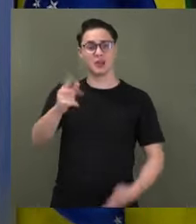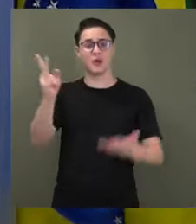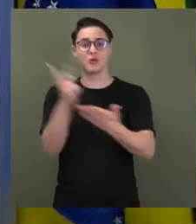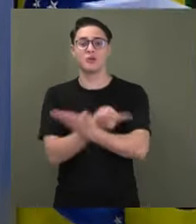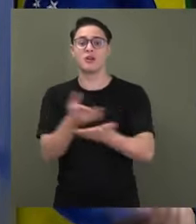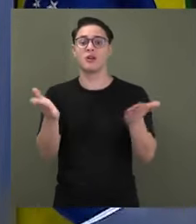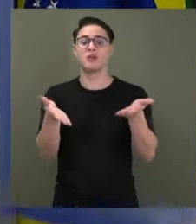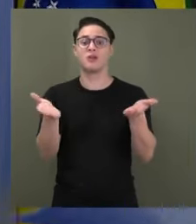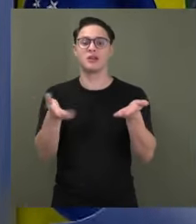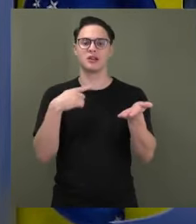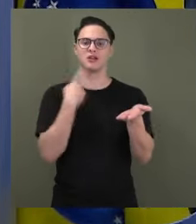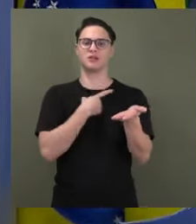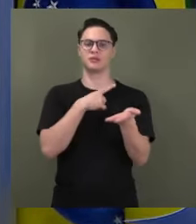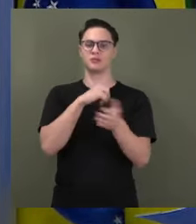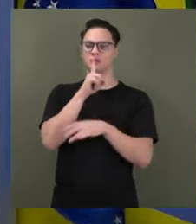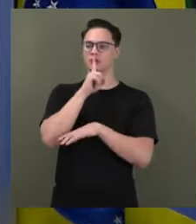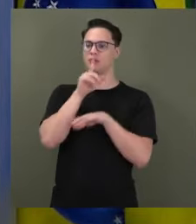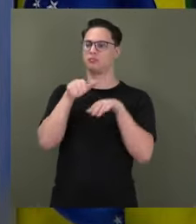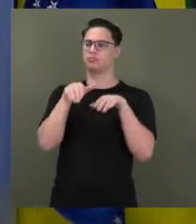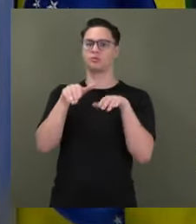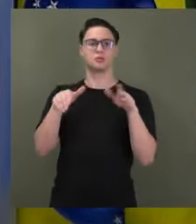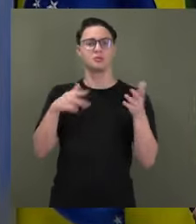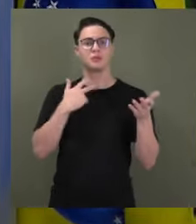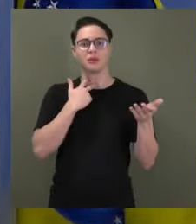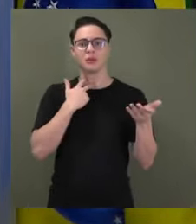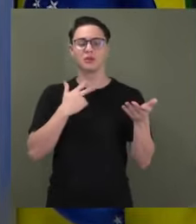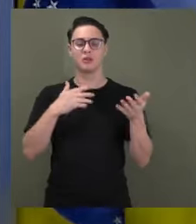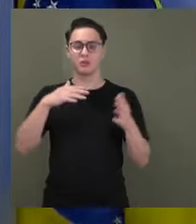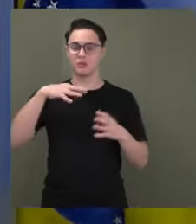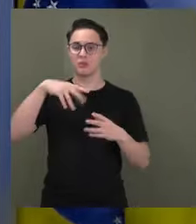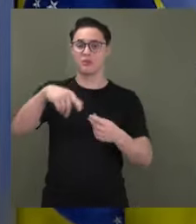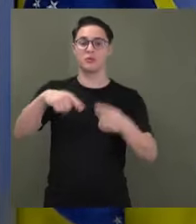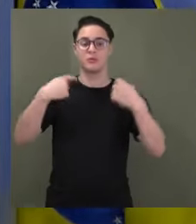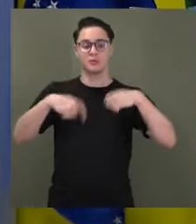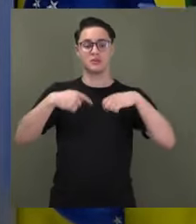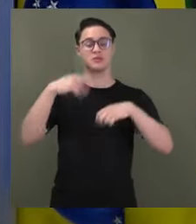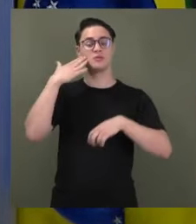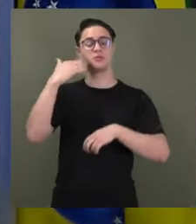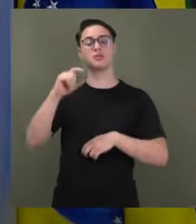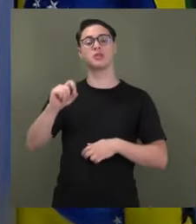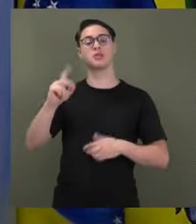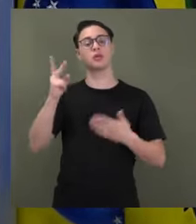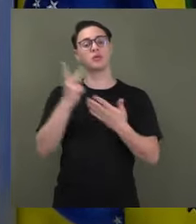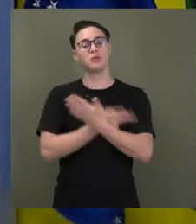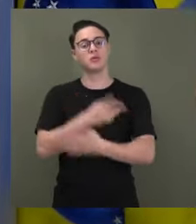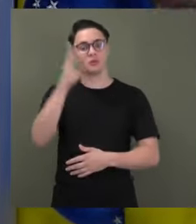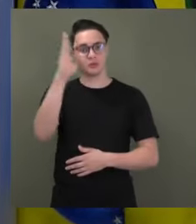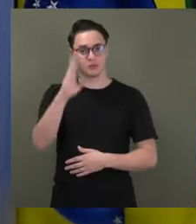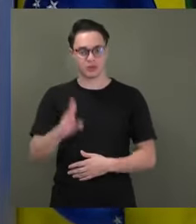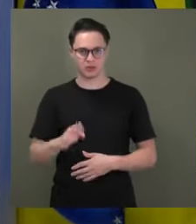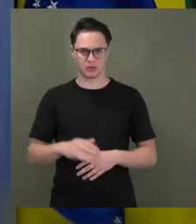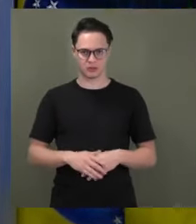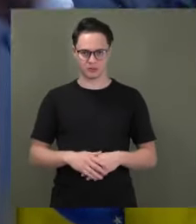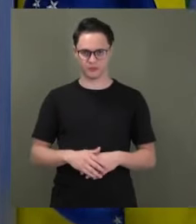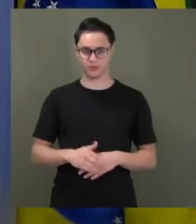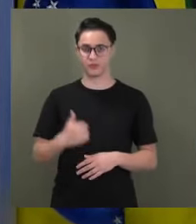isso. E a gente não pode ficar calado. O mundo precisa saber o que é que está, senador Sérgio Moro, acontecendo no Brasil. Eu já visitei